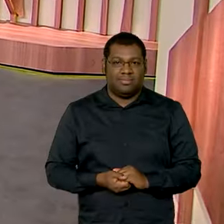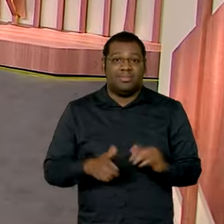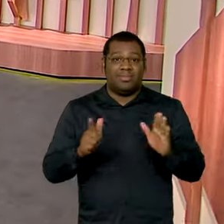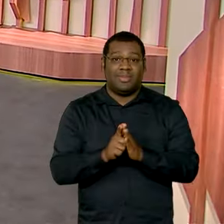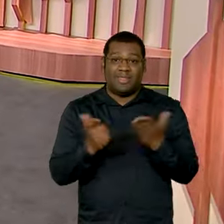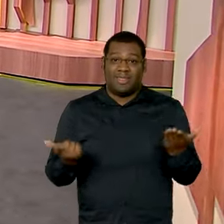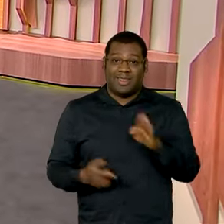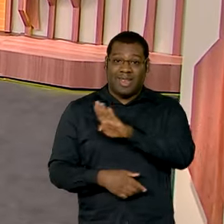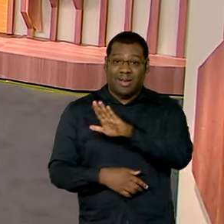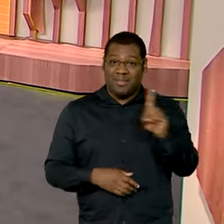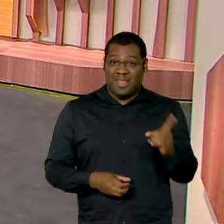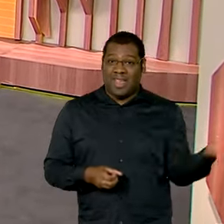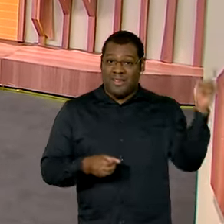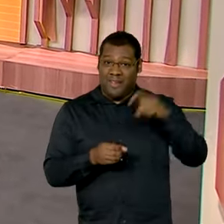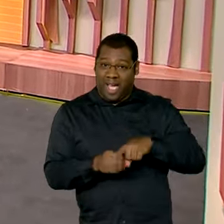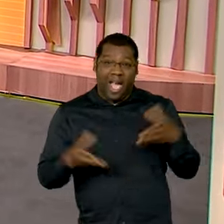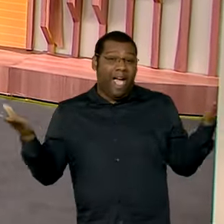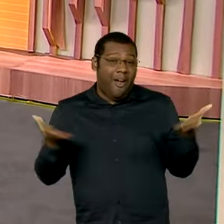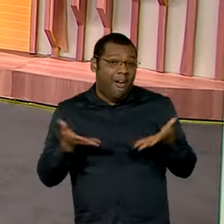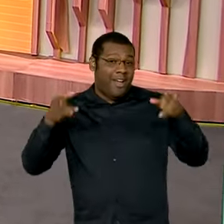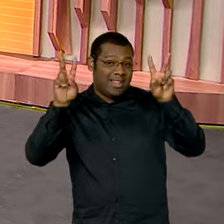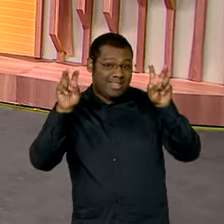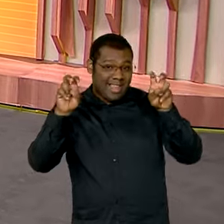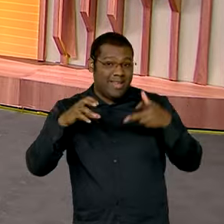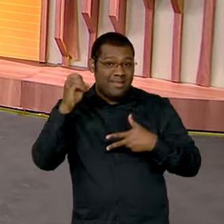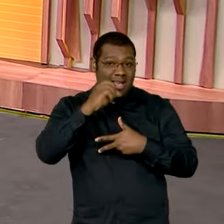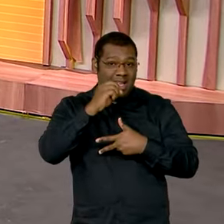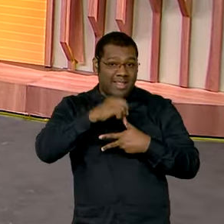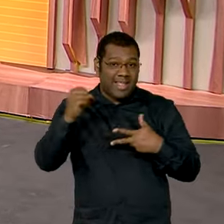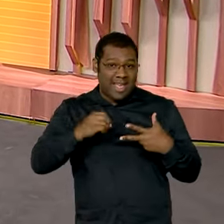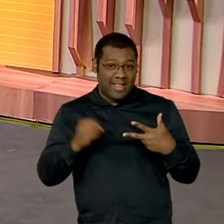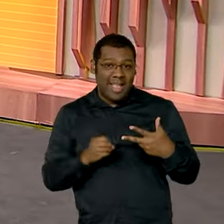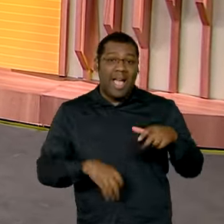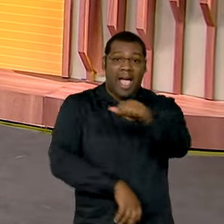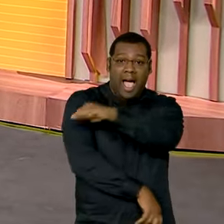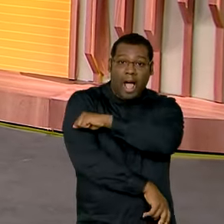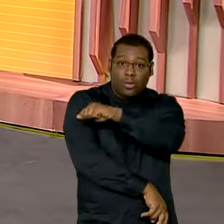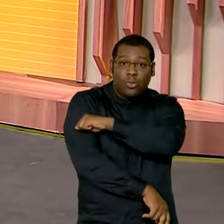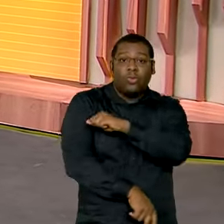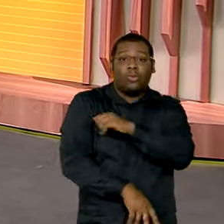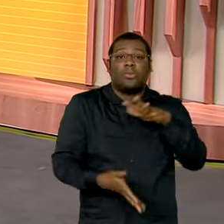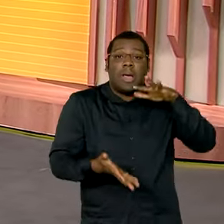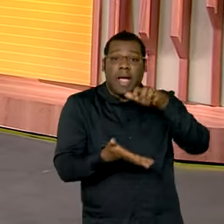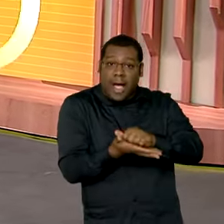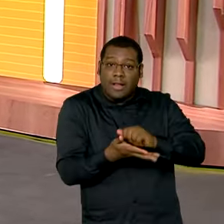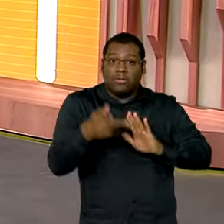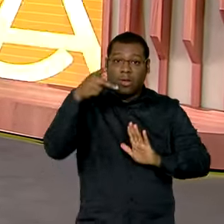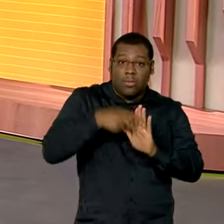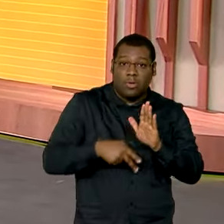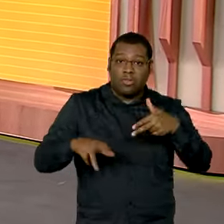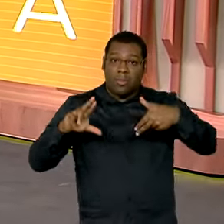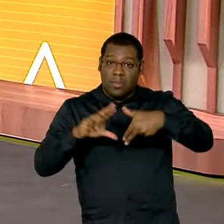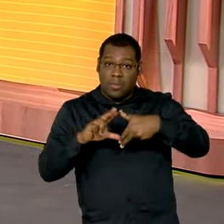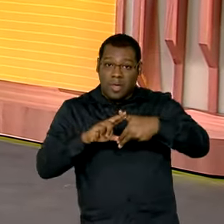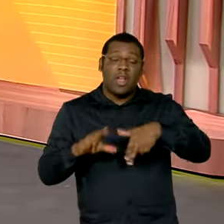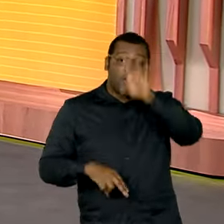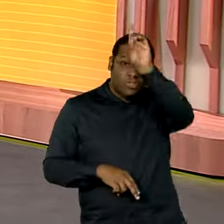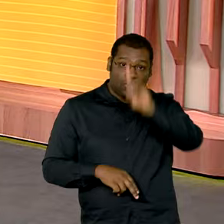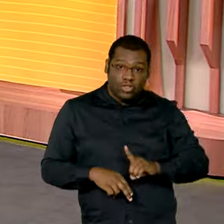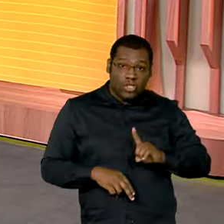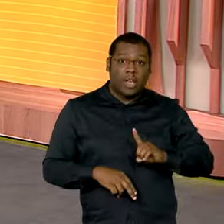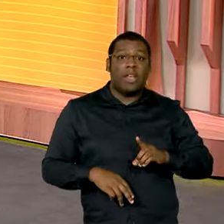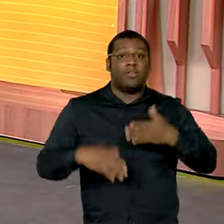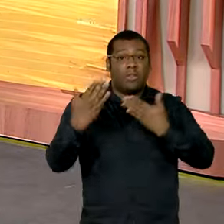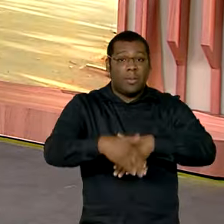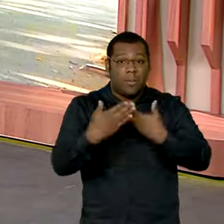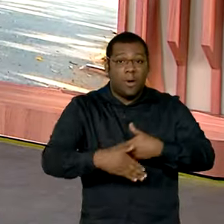Estamos de volta. Vamos falar de Enem. Estudantes beneficiários do programa Pé de Meia têm direito à isenção na